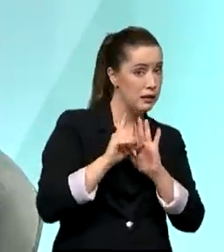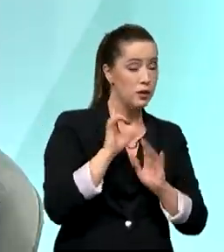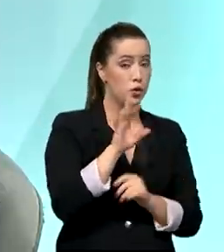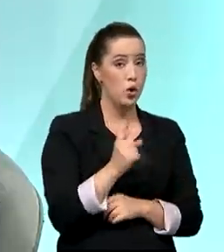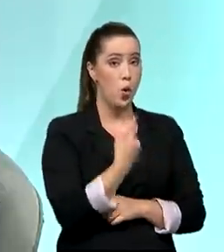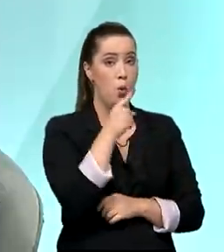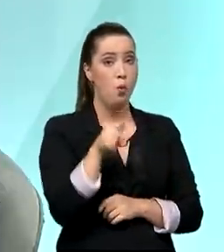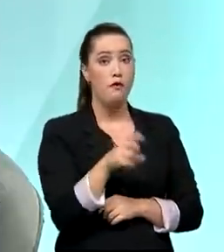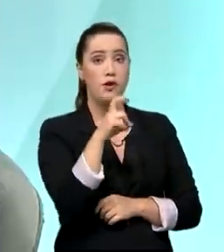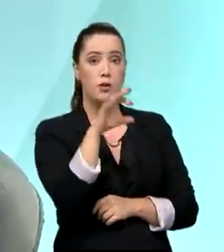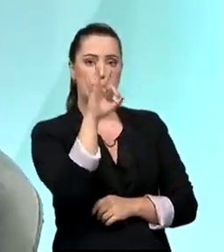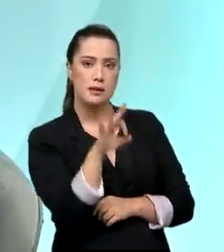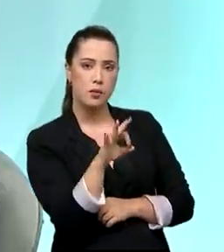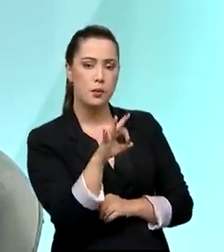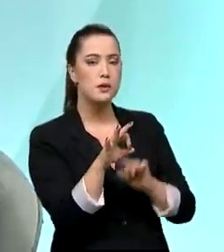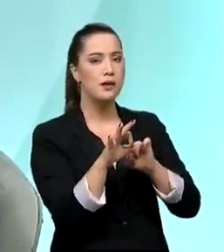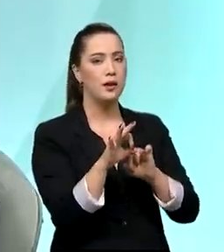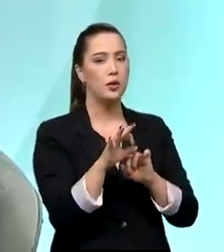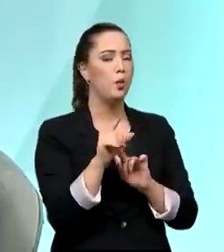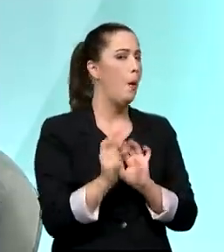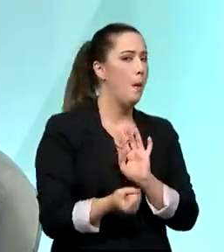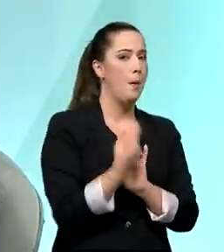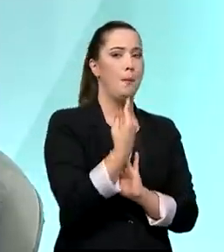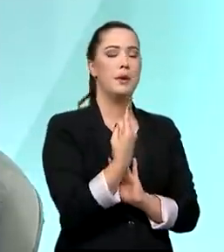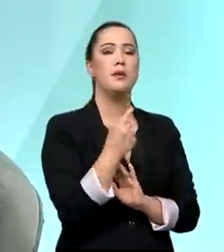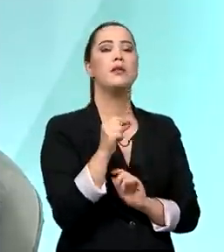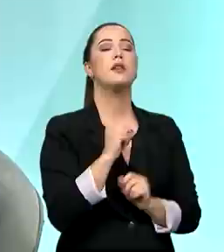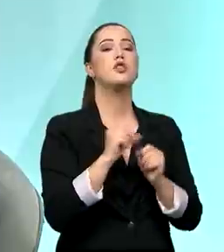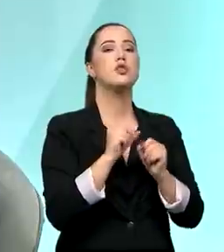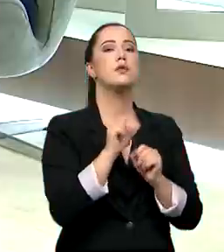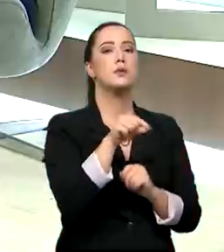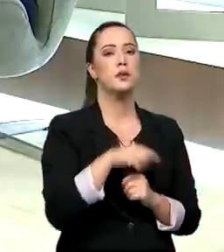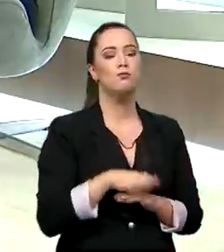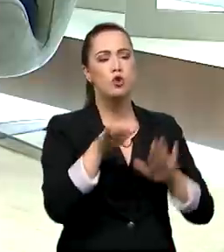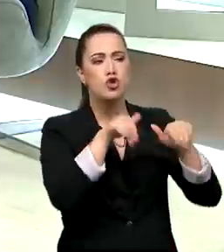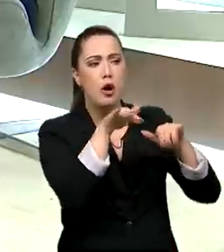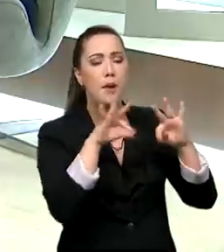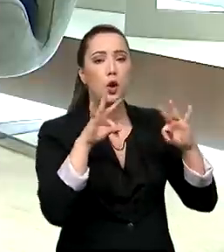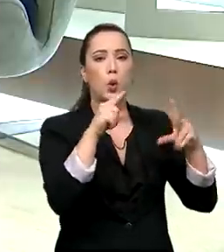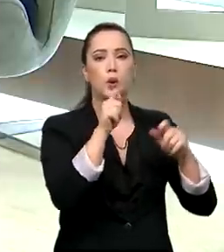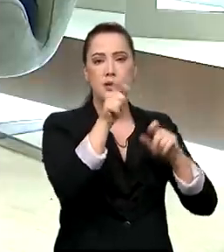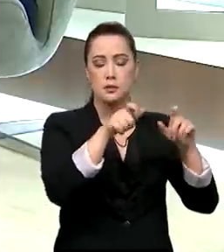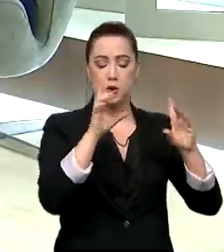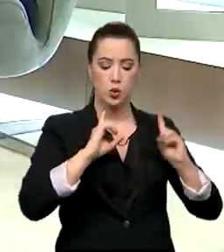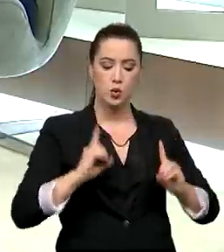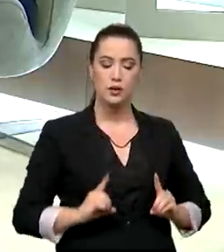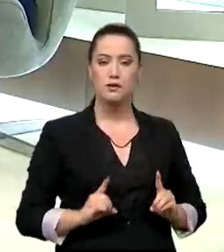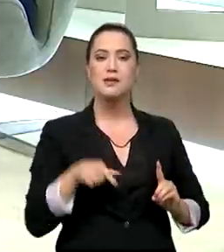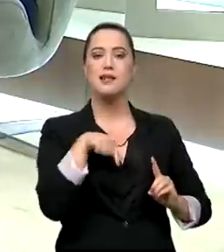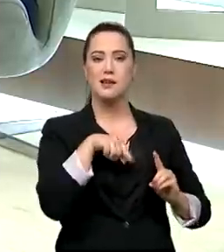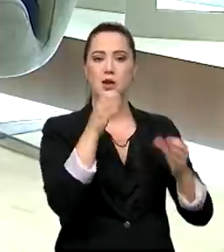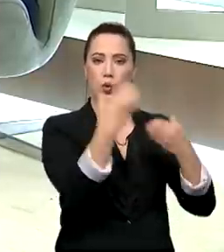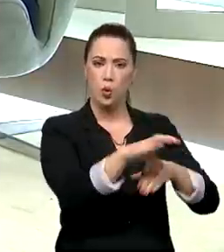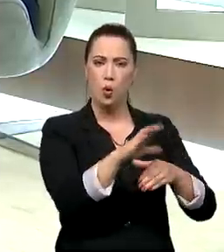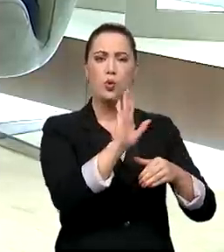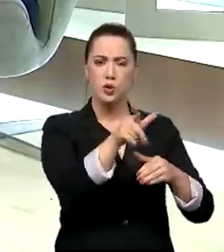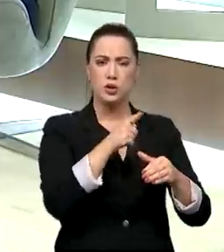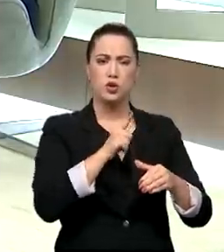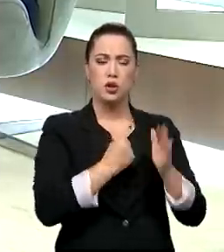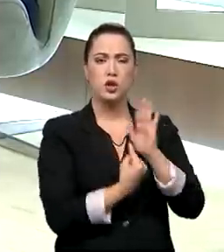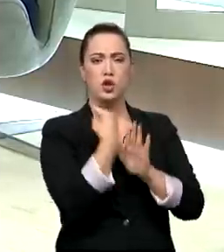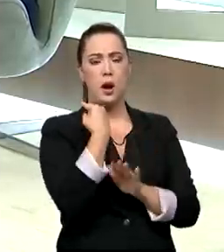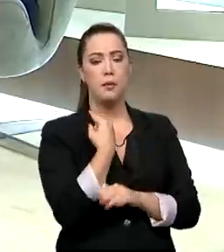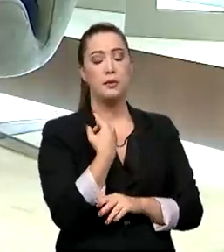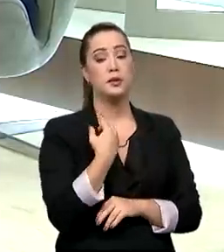fizemos foi chamar todos aqueles do concurso já aprovado, mais de 3 mil pessoas, 1